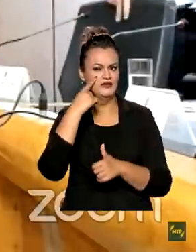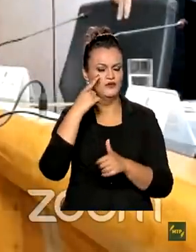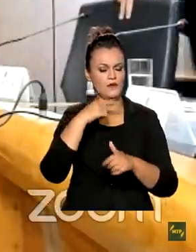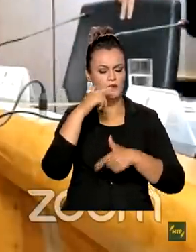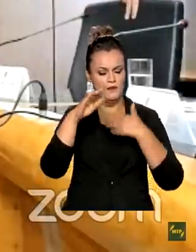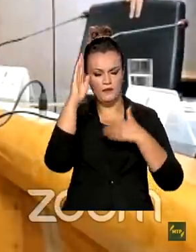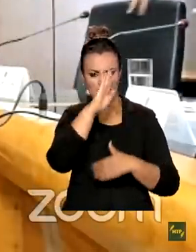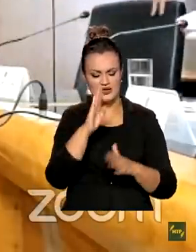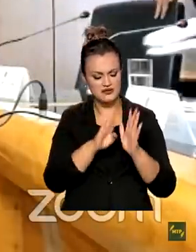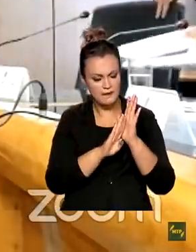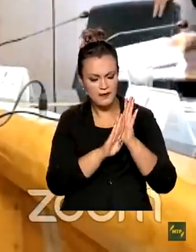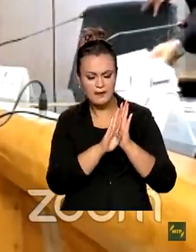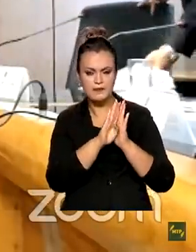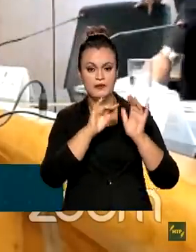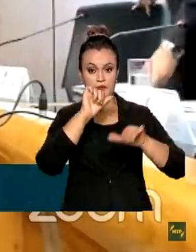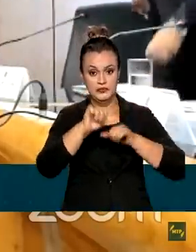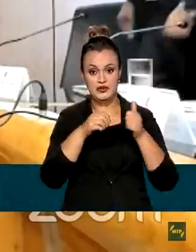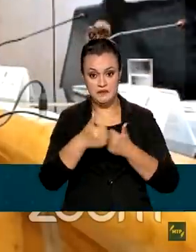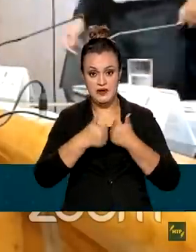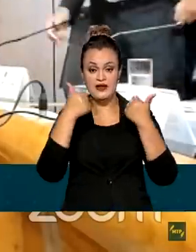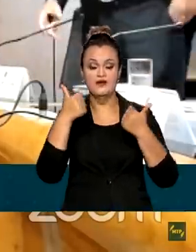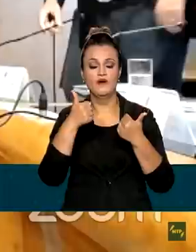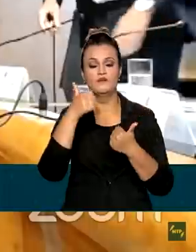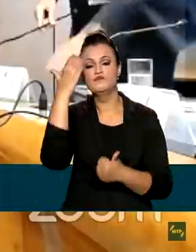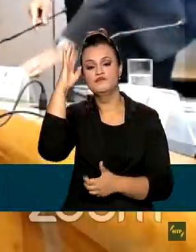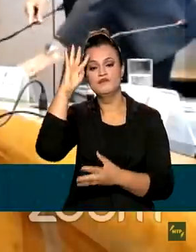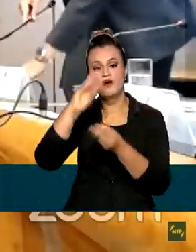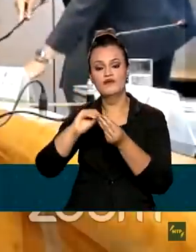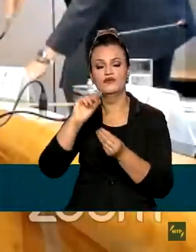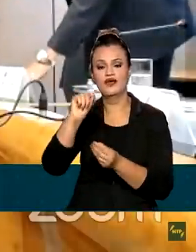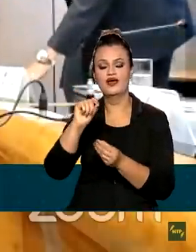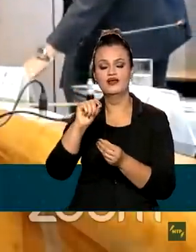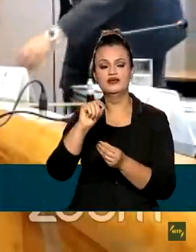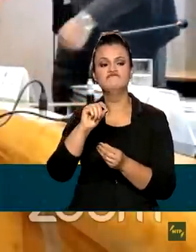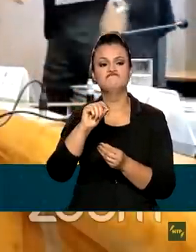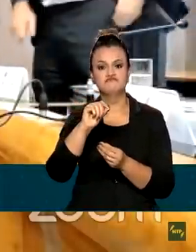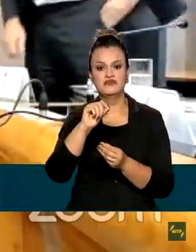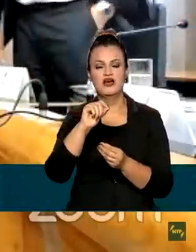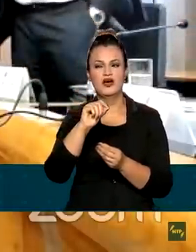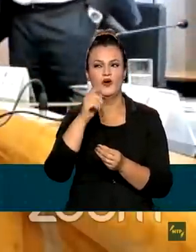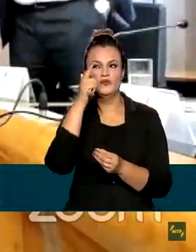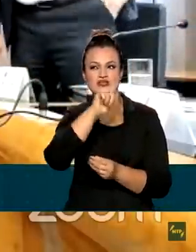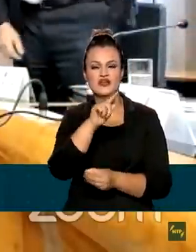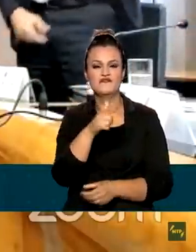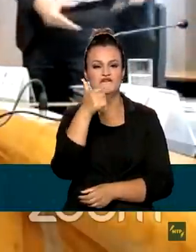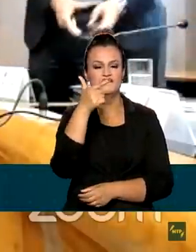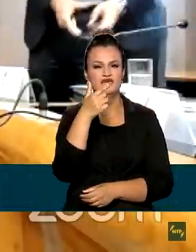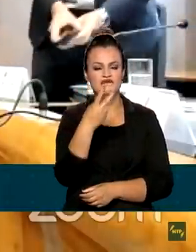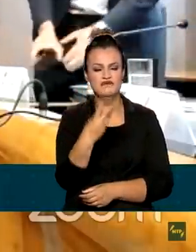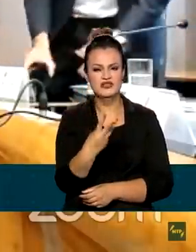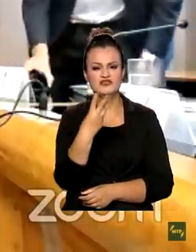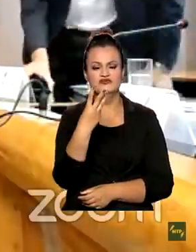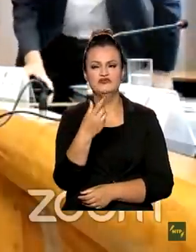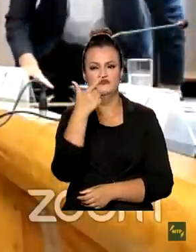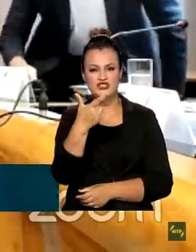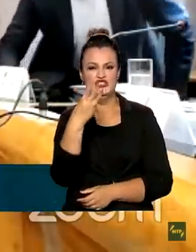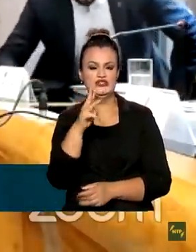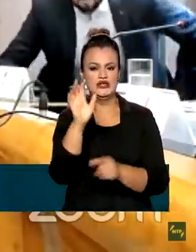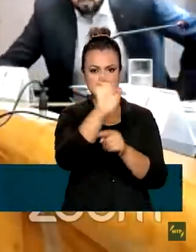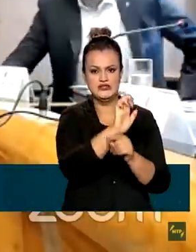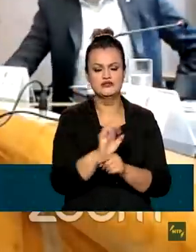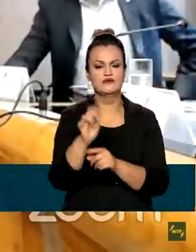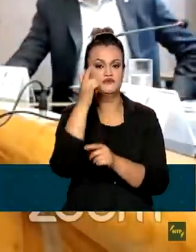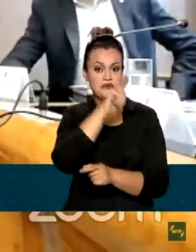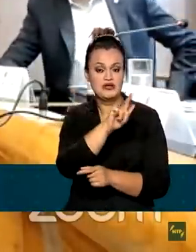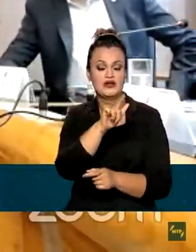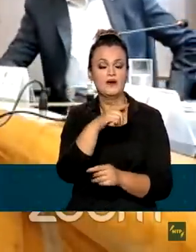Brasil, podemos afirmar que é ampla e alcança 23 dos 27 estados. Isso só